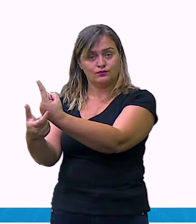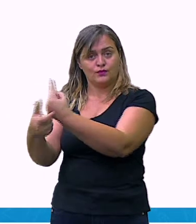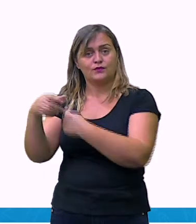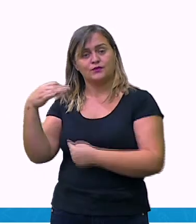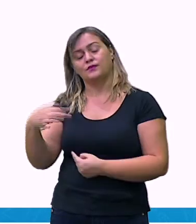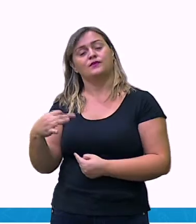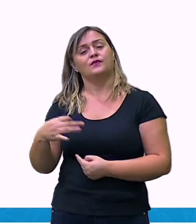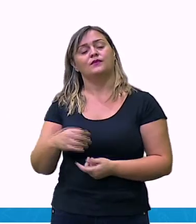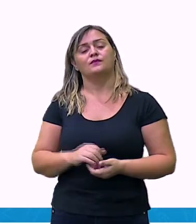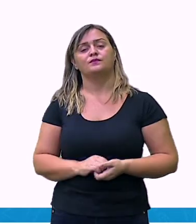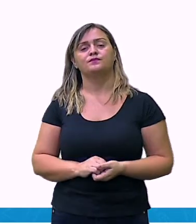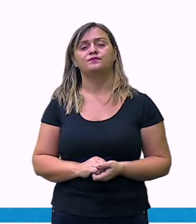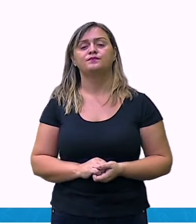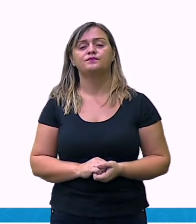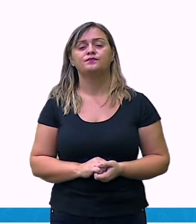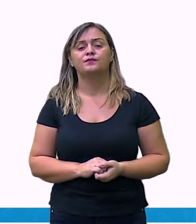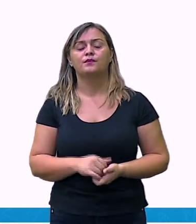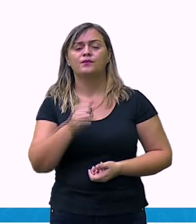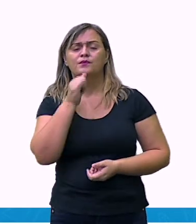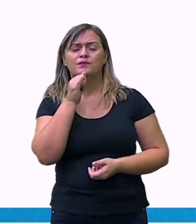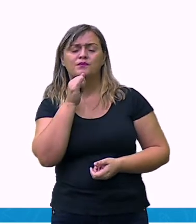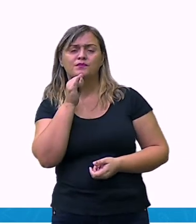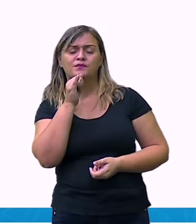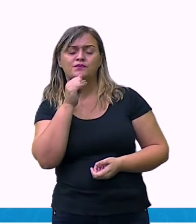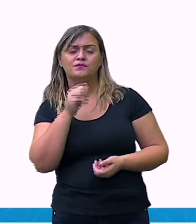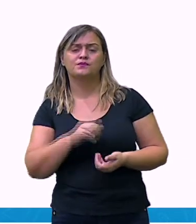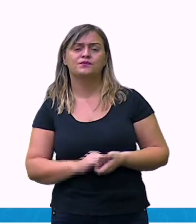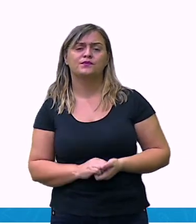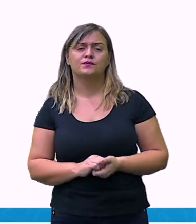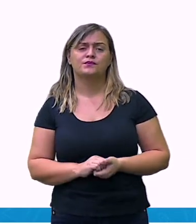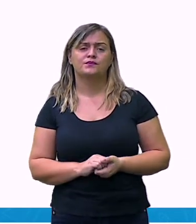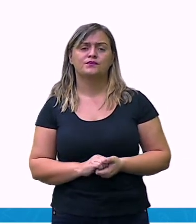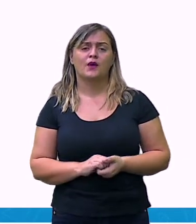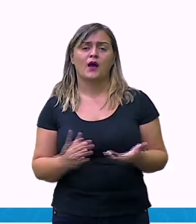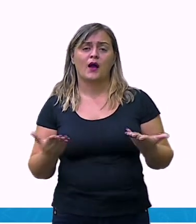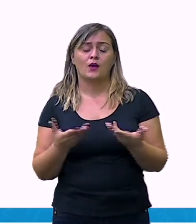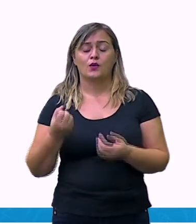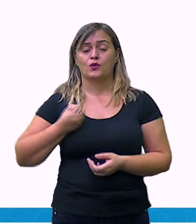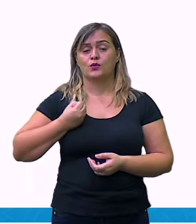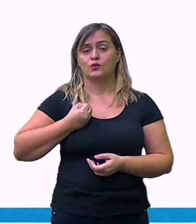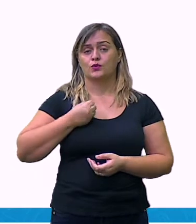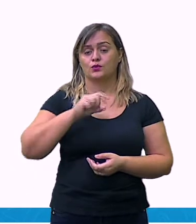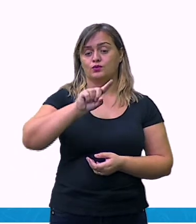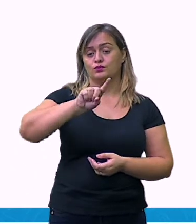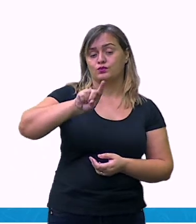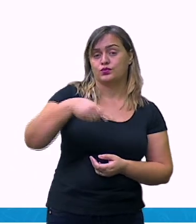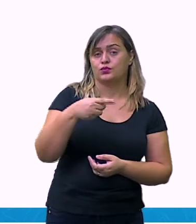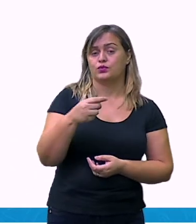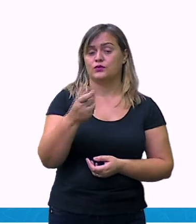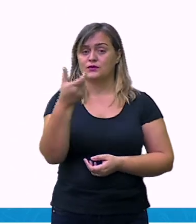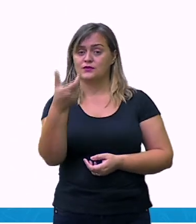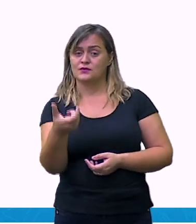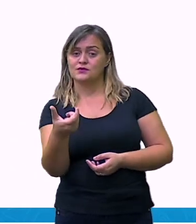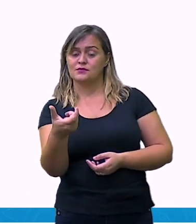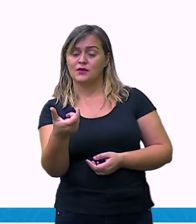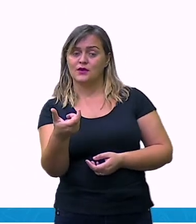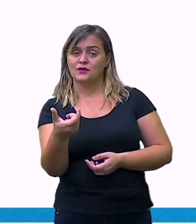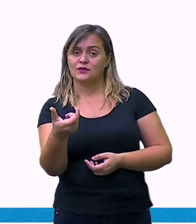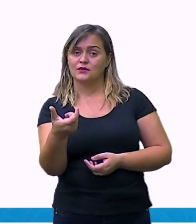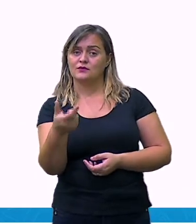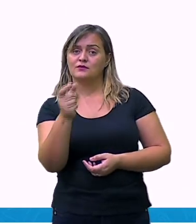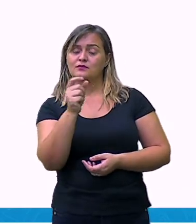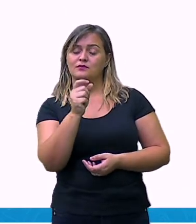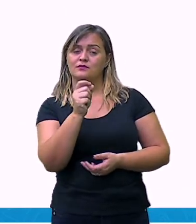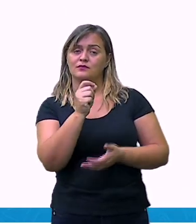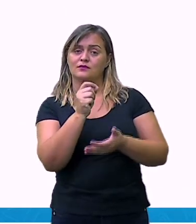eu acrescento o algarismo zero, não vai trazer diferença nessa quantidade. Então, nós vamos acrescentar o